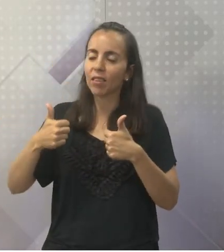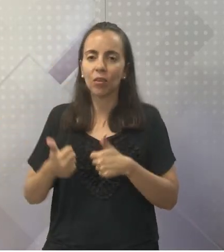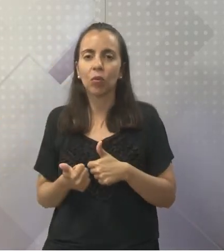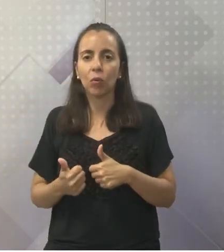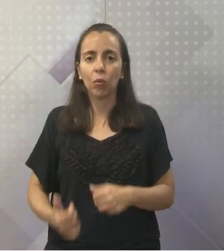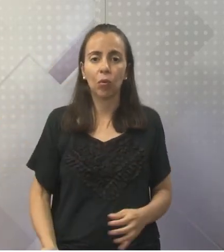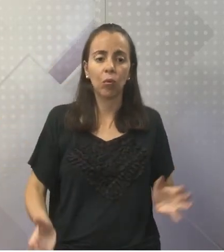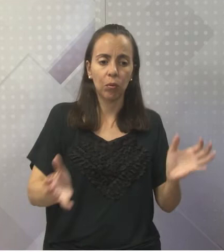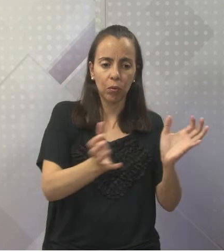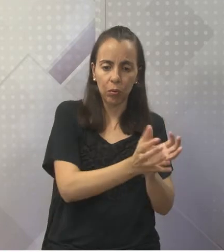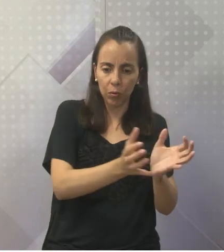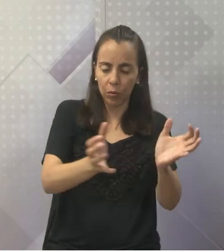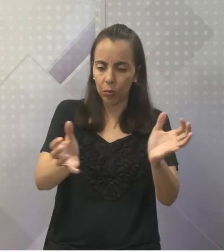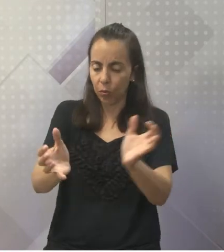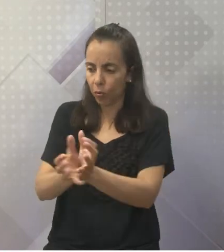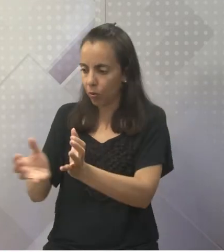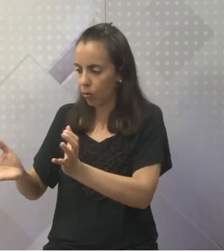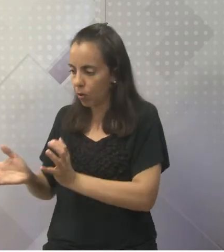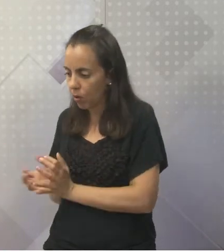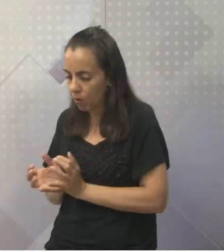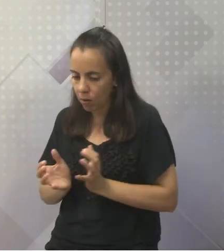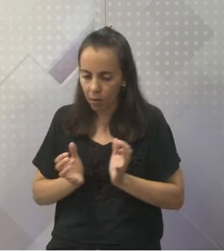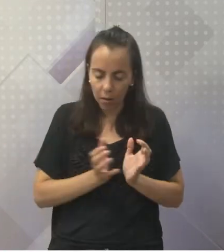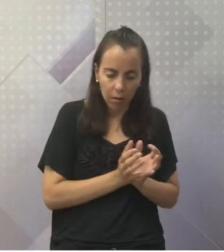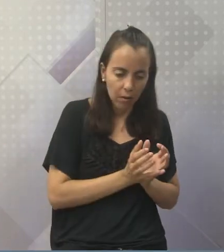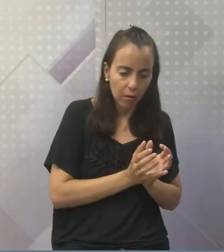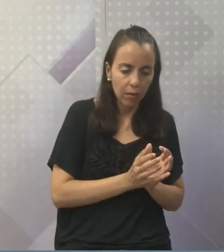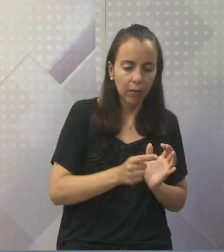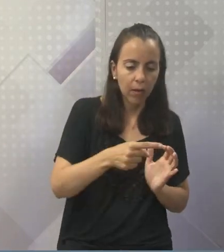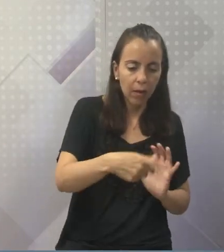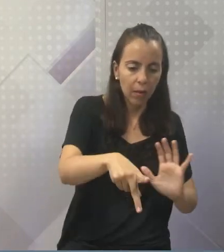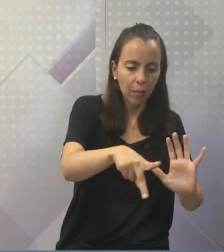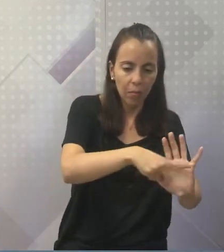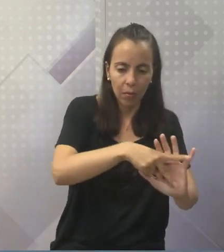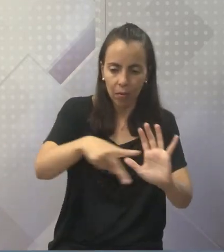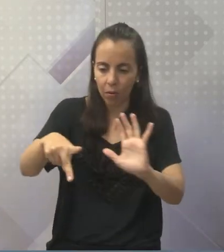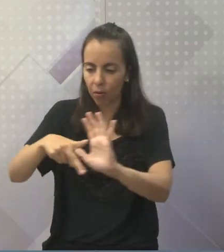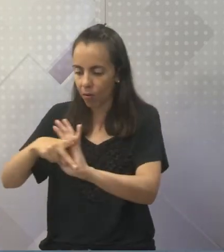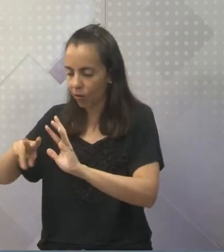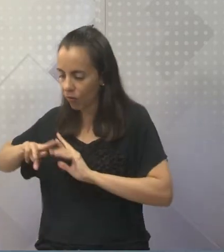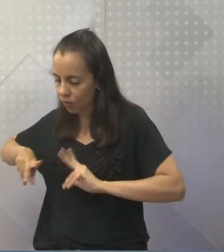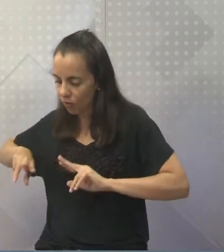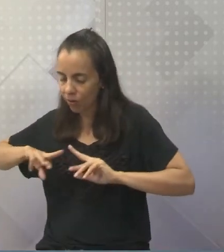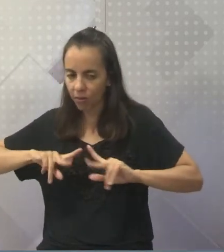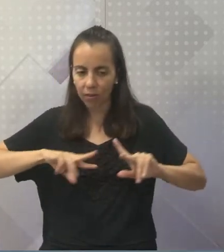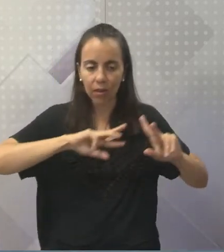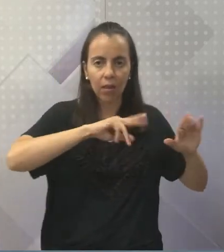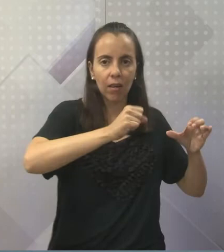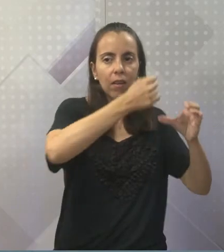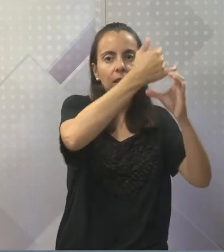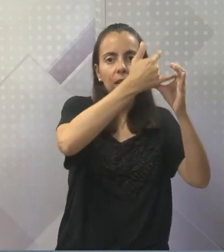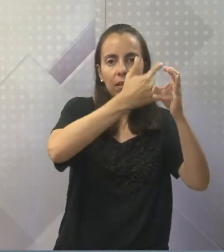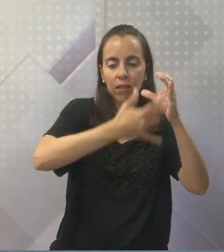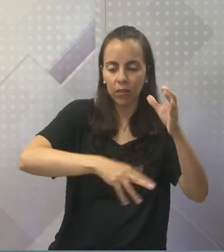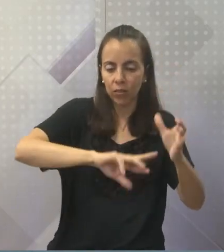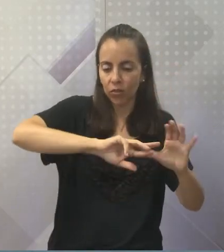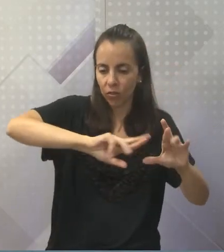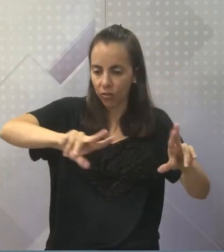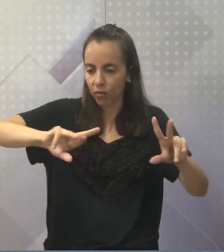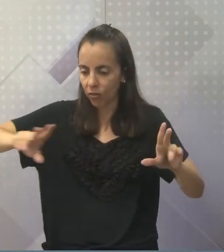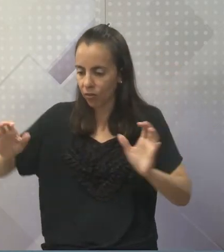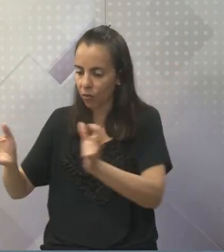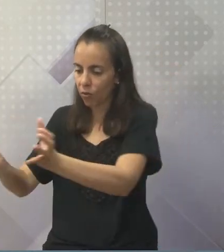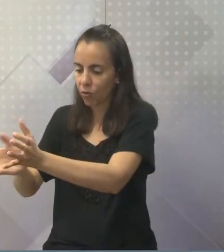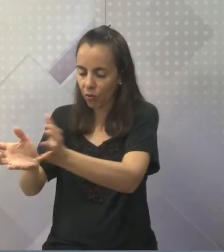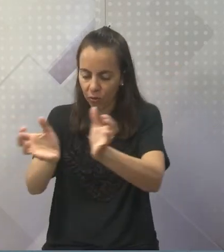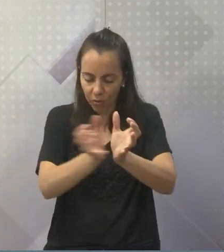Agrupando aqueles que têm características semelhantes. A necessidade de classificar os seres vivos, ela vem